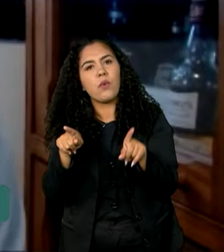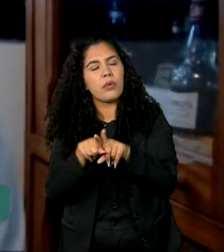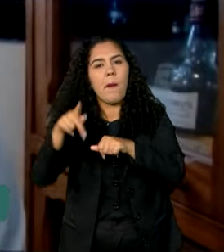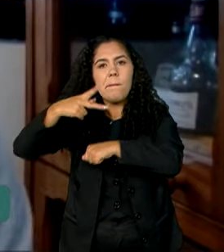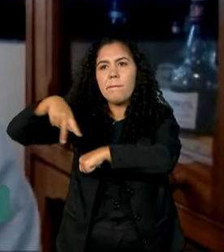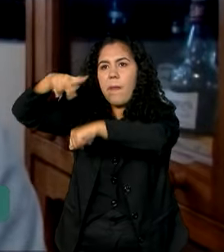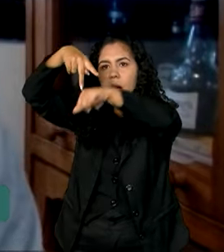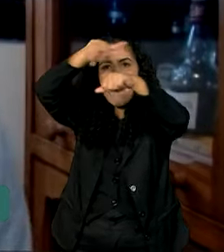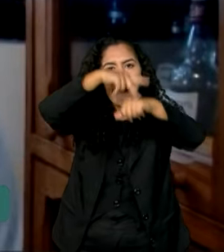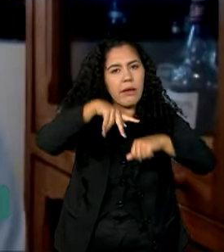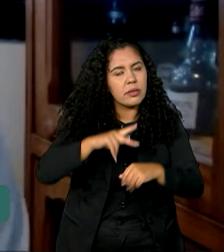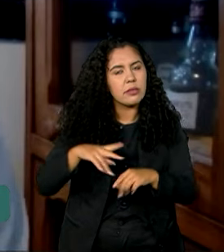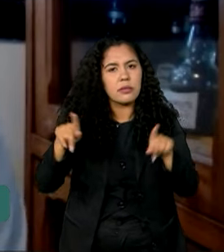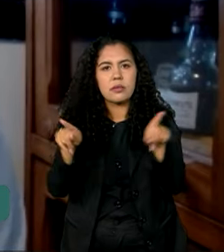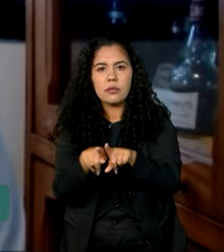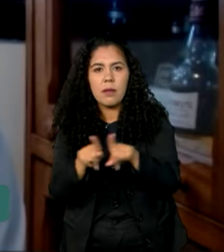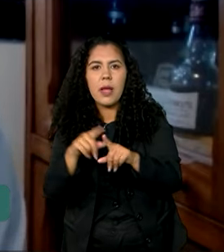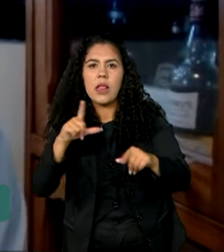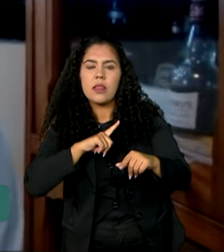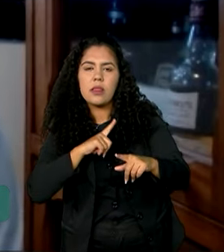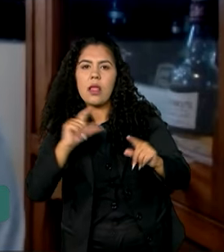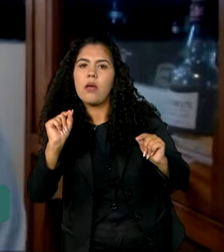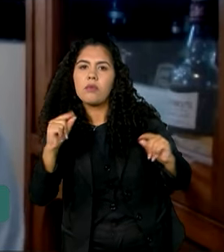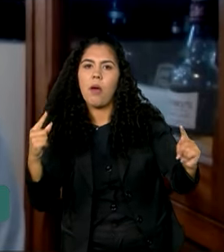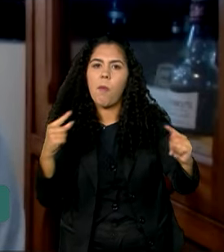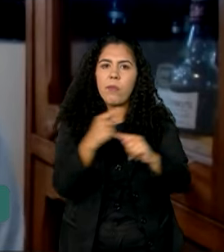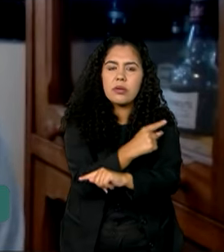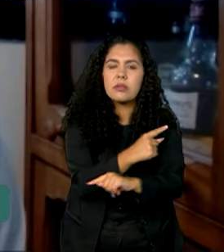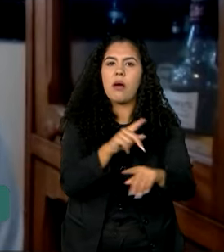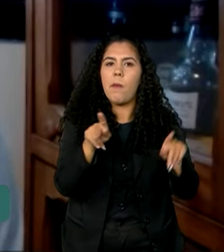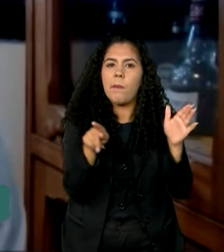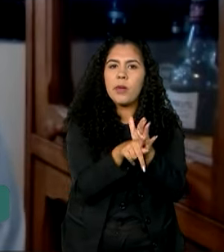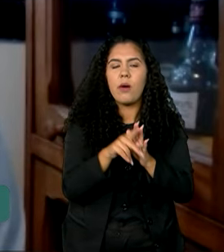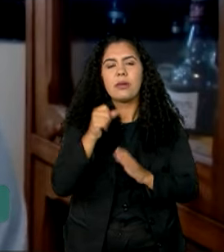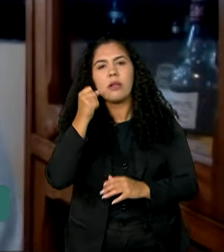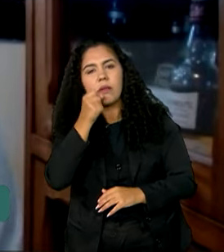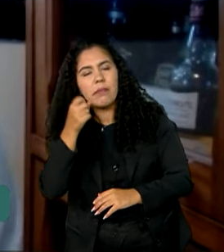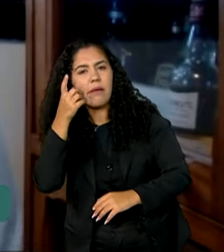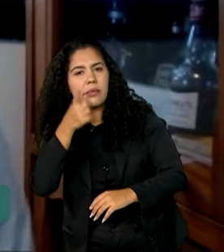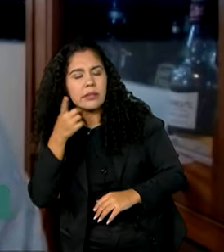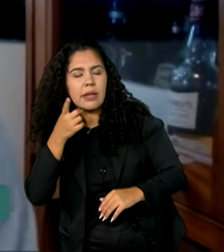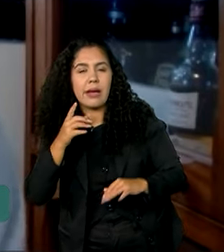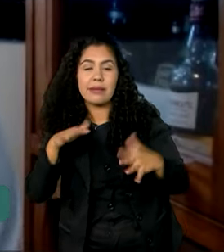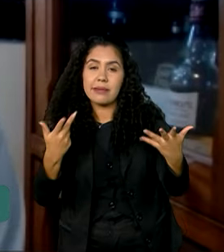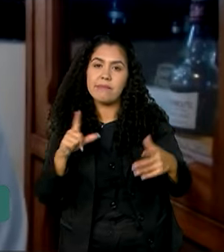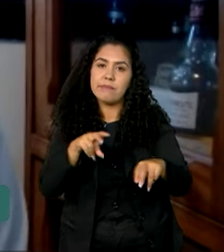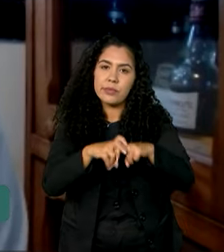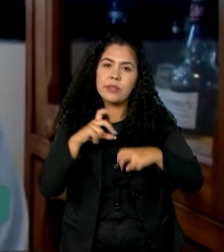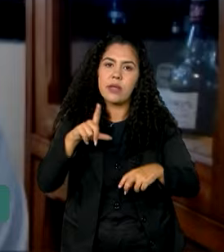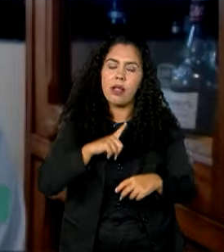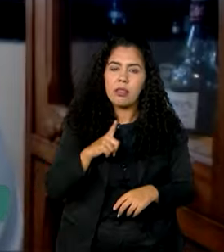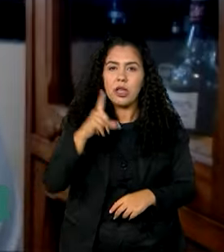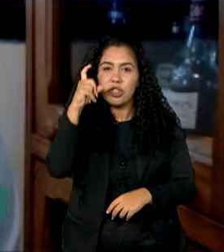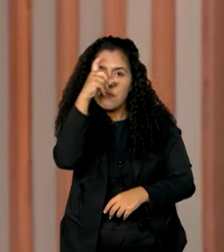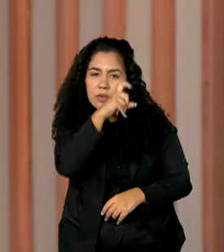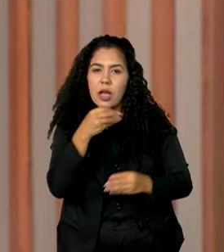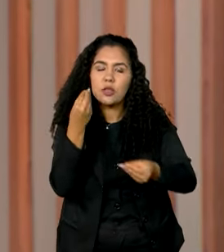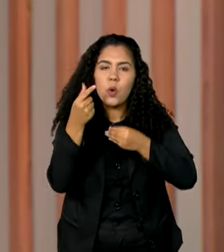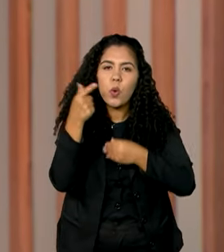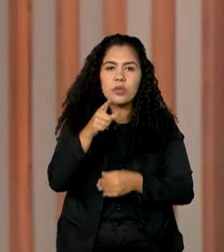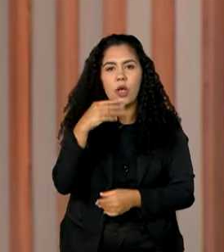nacional, com oposição de parlamentos. Então, eles estão sempre passando um processo de dificuldade de convencer o seu público desse processo.